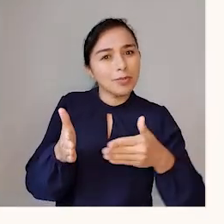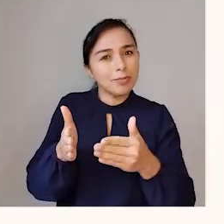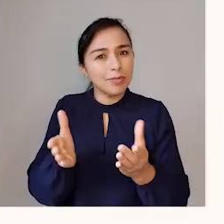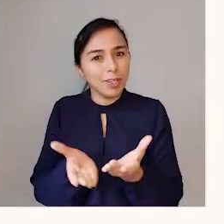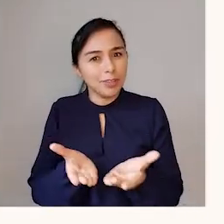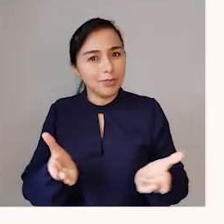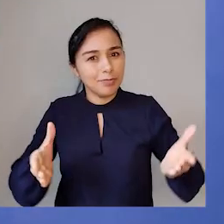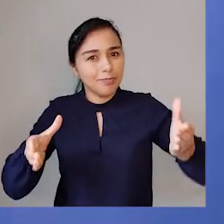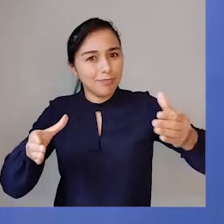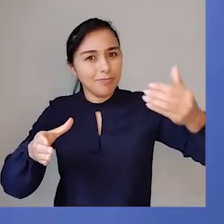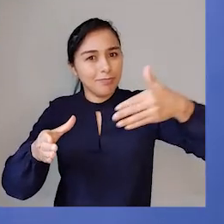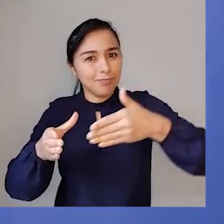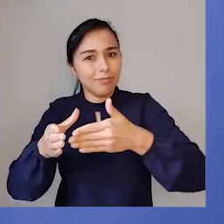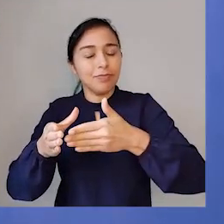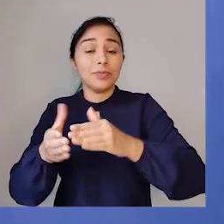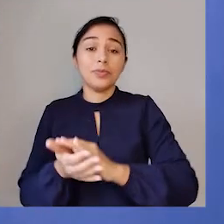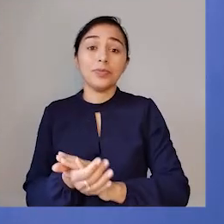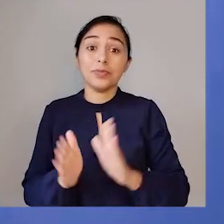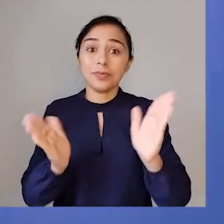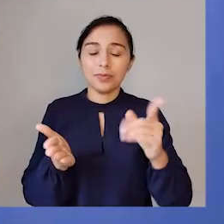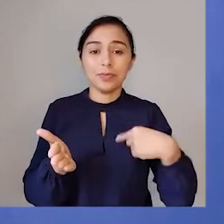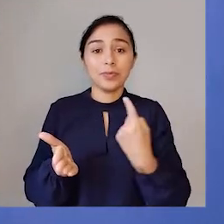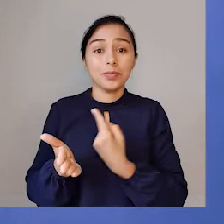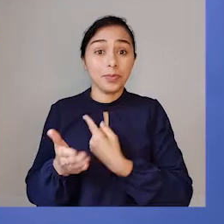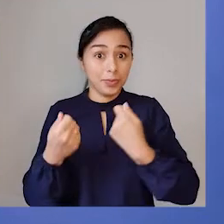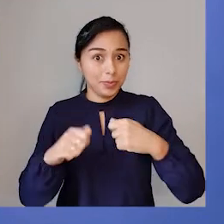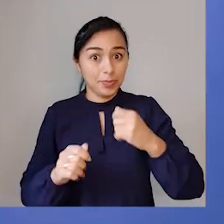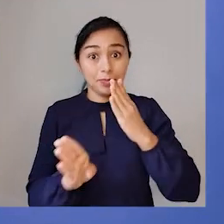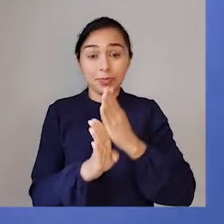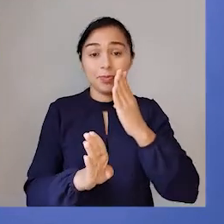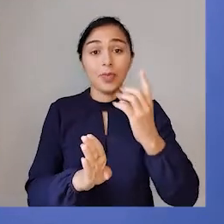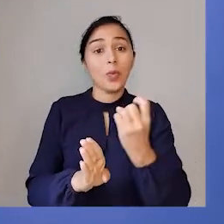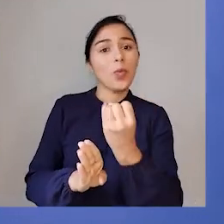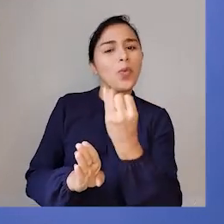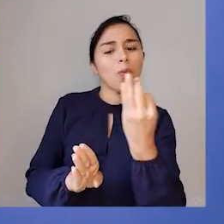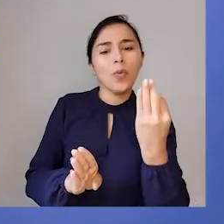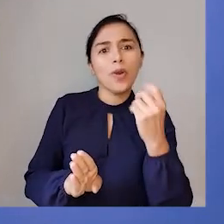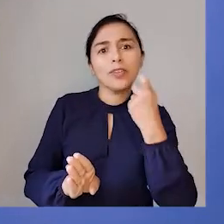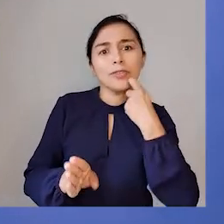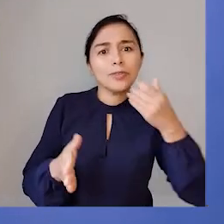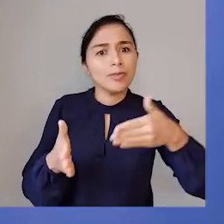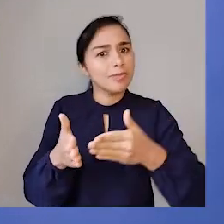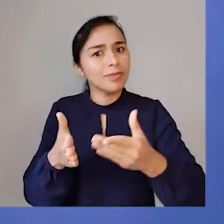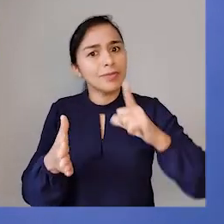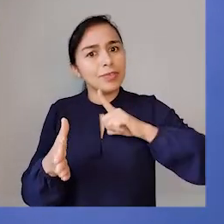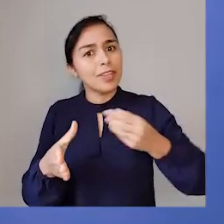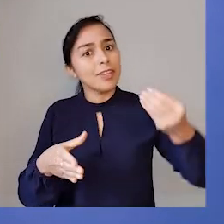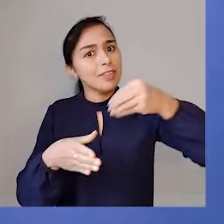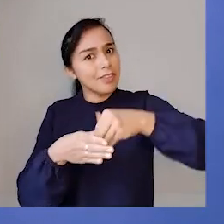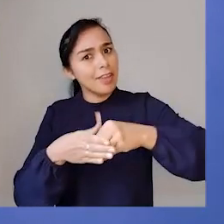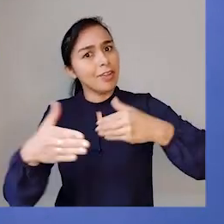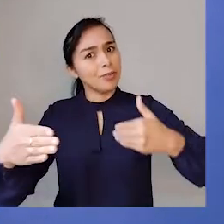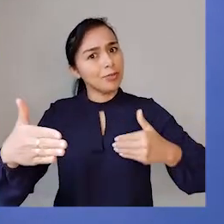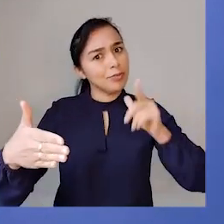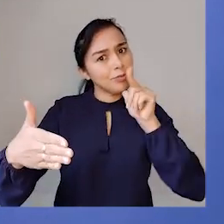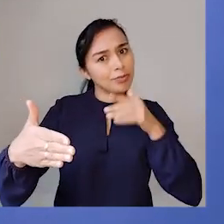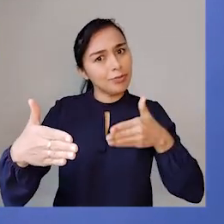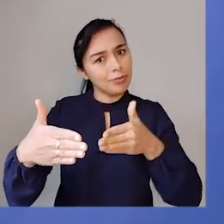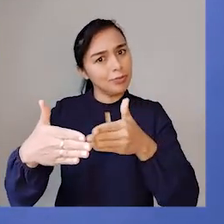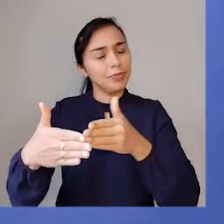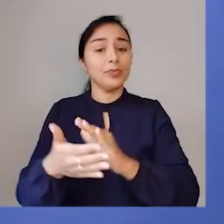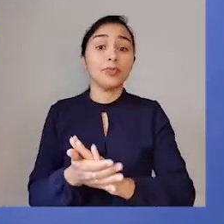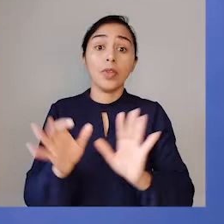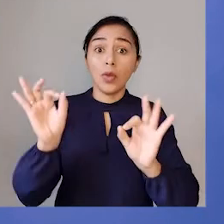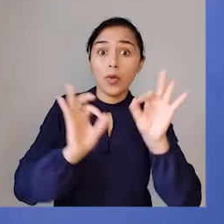problema é, precisamos descobrir a quantidade de peixes que tem nesse aquário. Então, vamos coletar, vamos organizar as